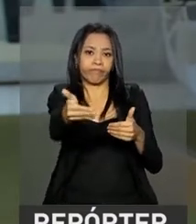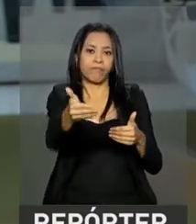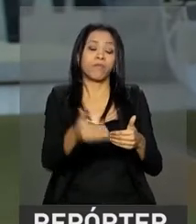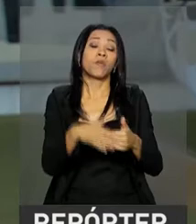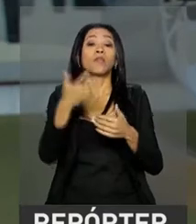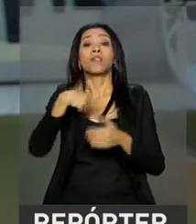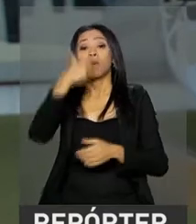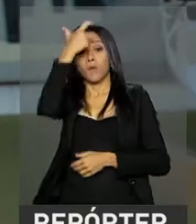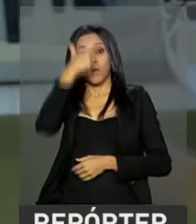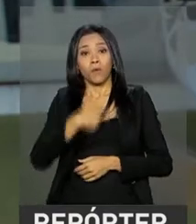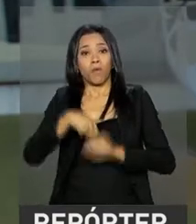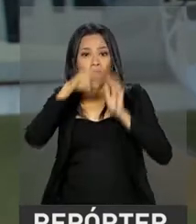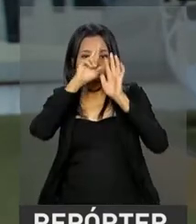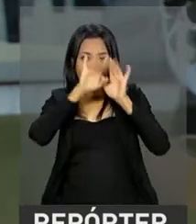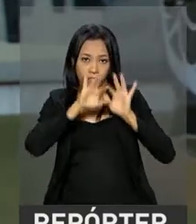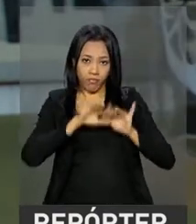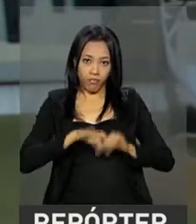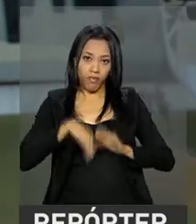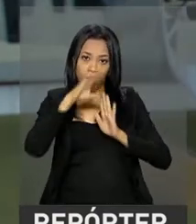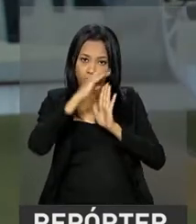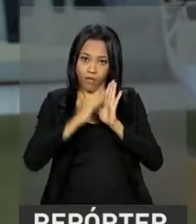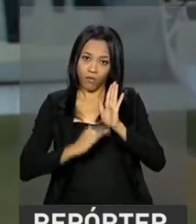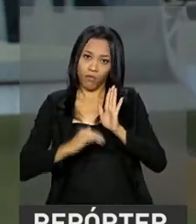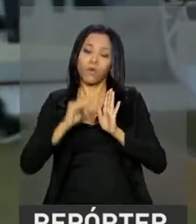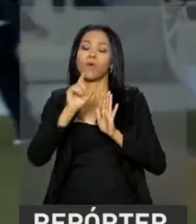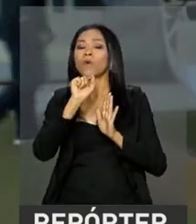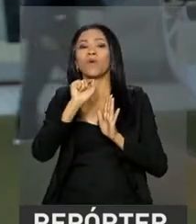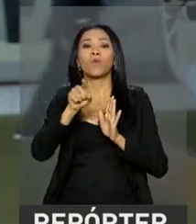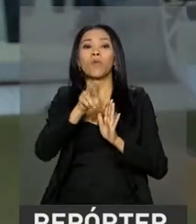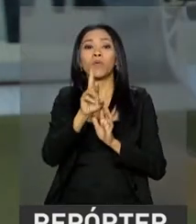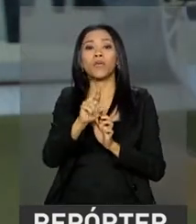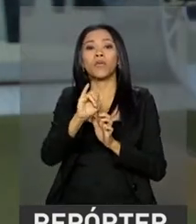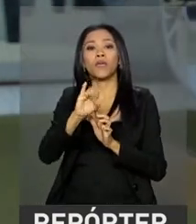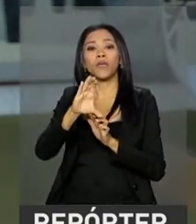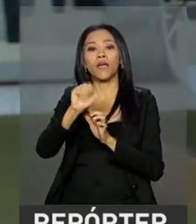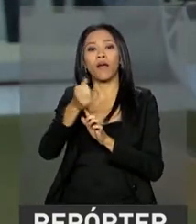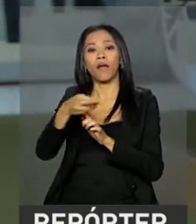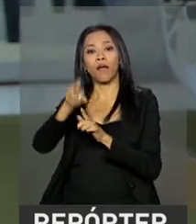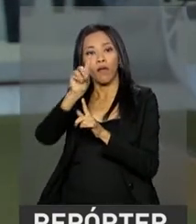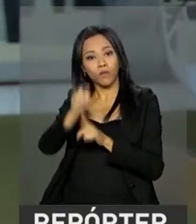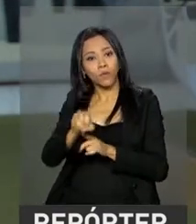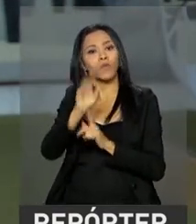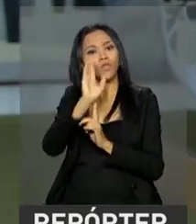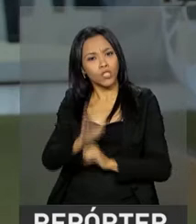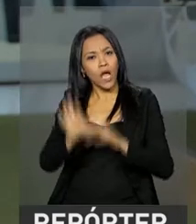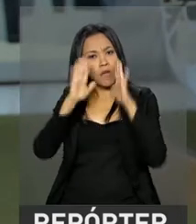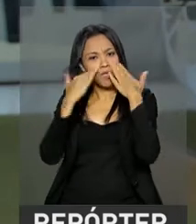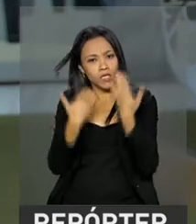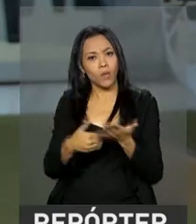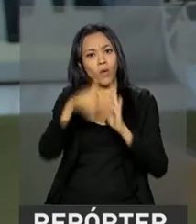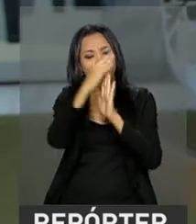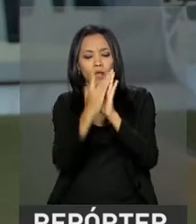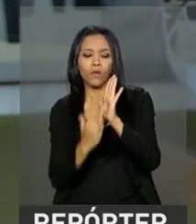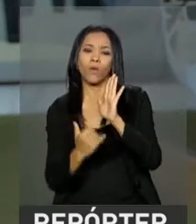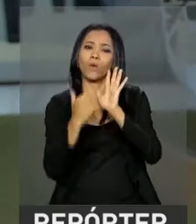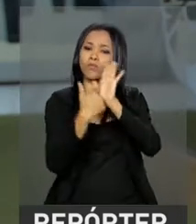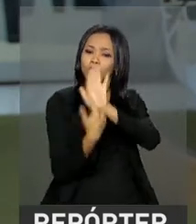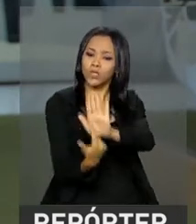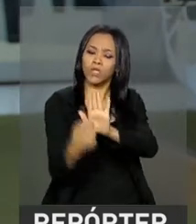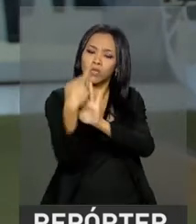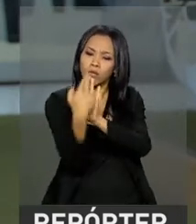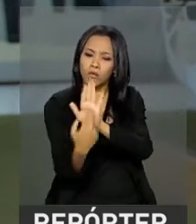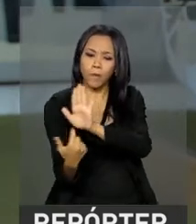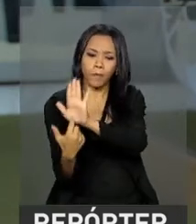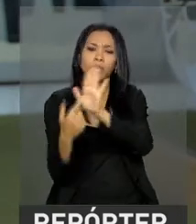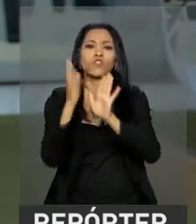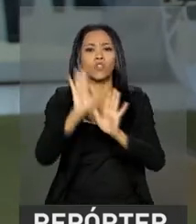proposta no Senado, o senador Ricardo Ferraço, ele já apresentou o seu relatório aos colegas lá